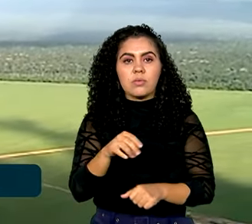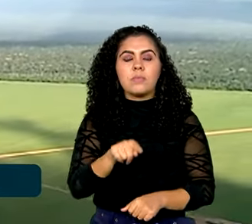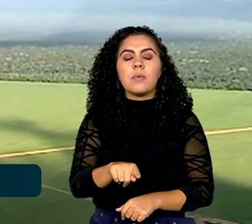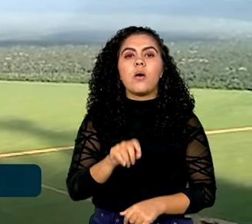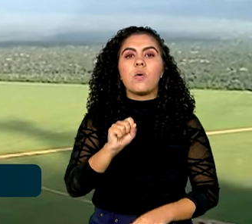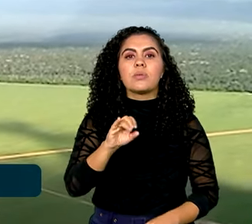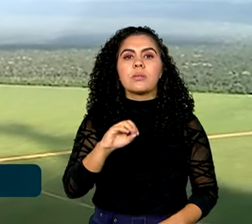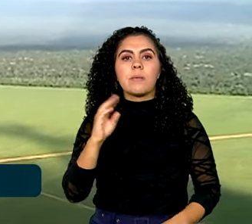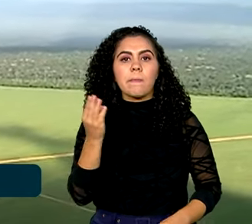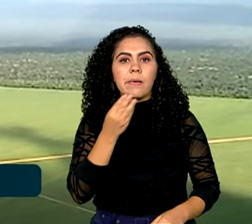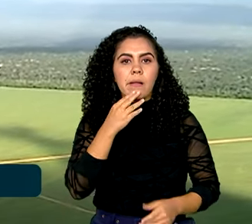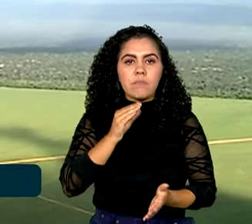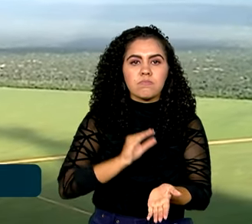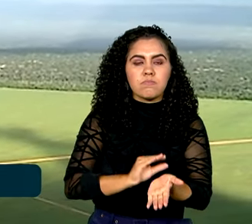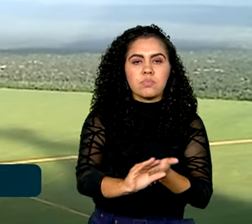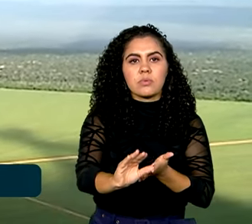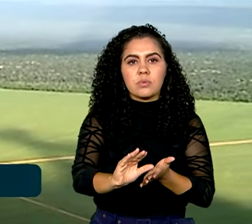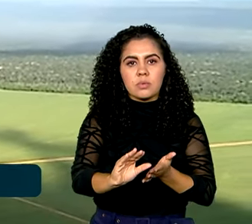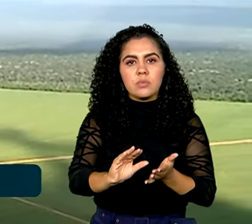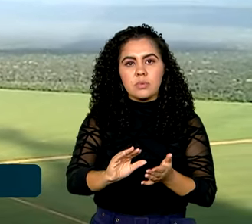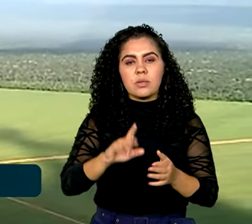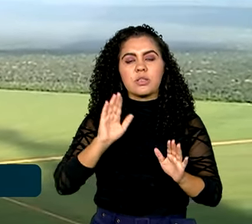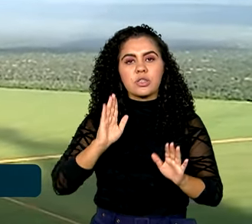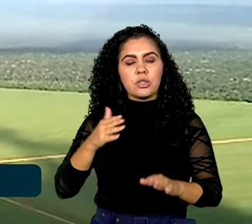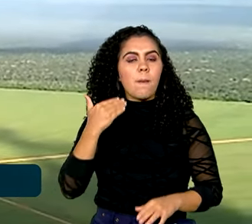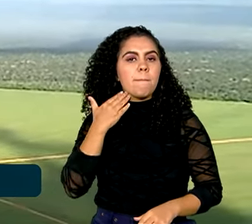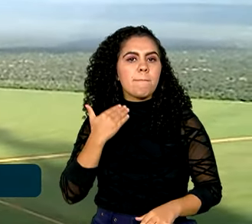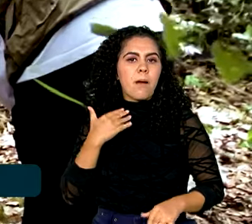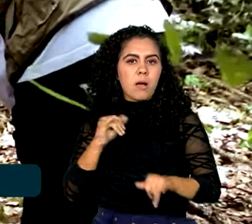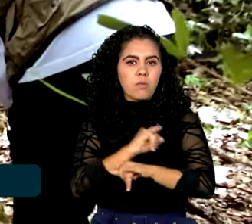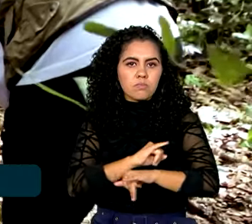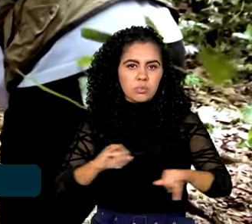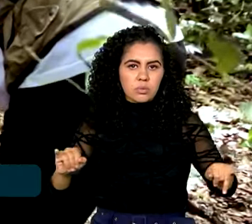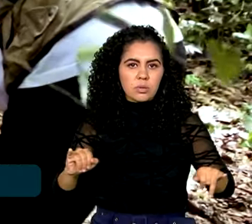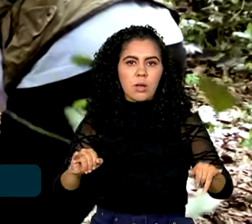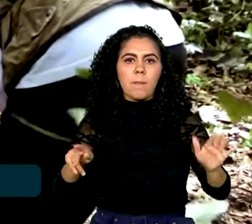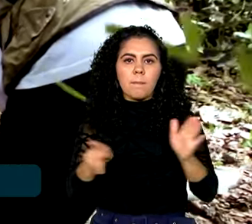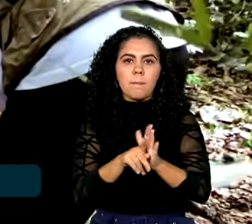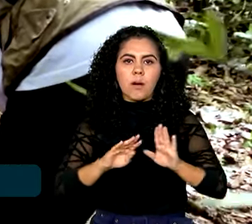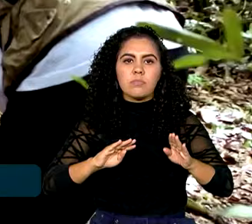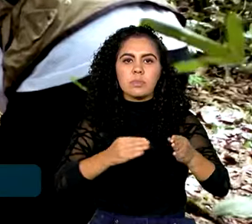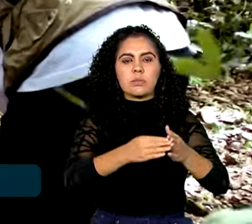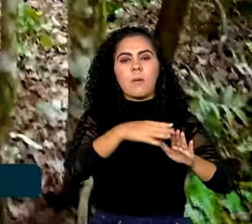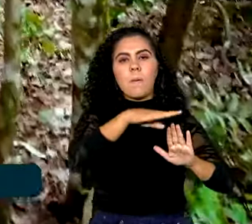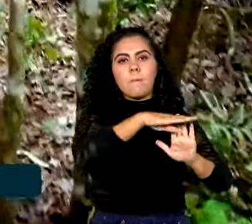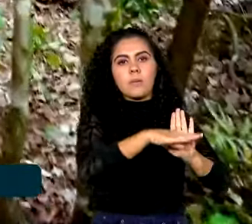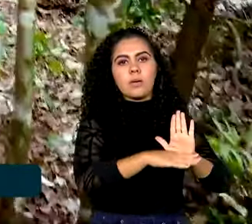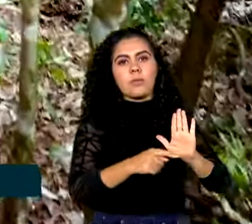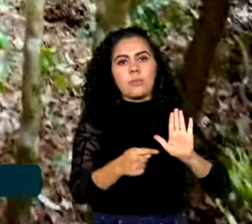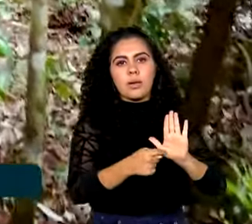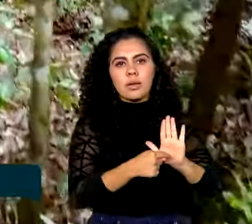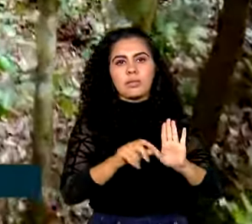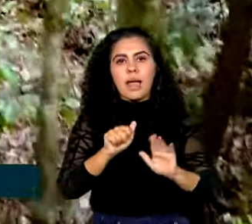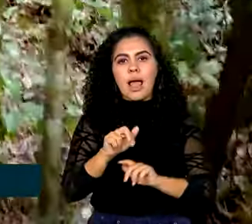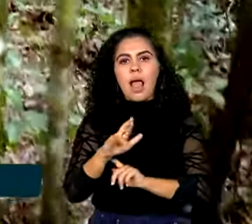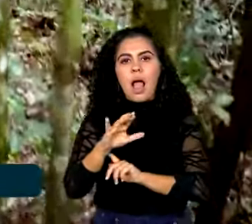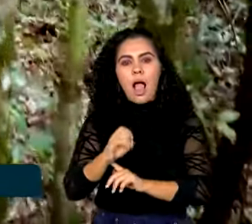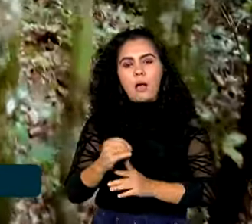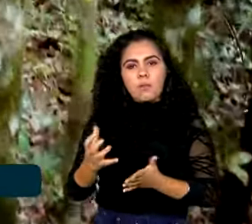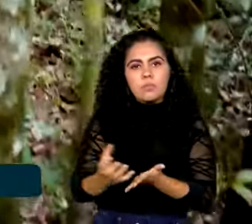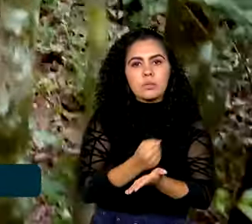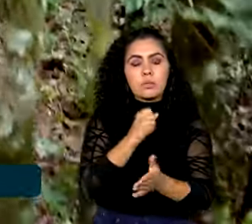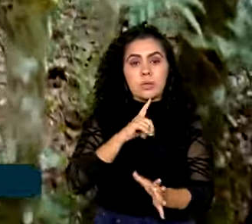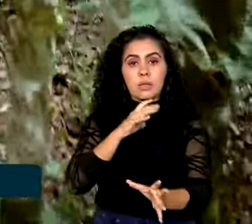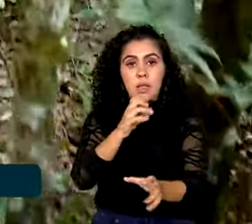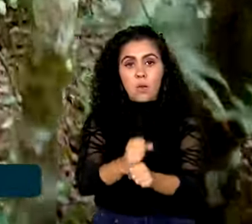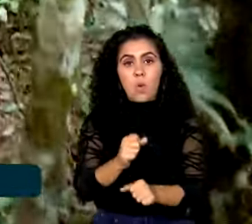como parte do investimento já anunciado pelo banco ao programa Arco da Restauração, que prevê a destinação de até um